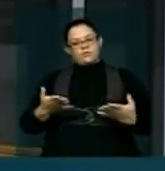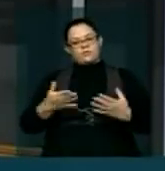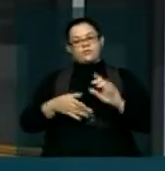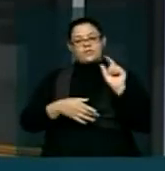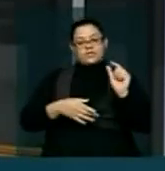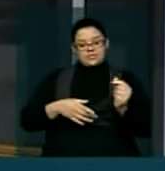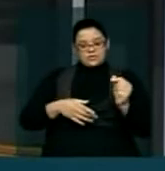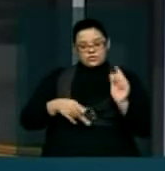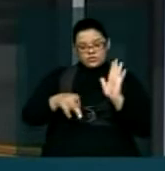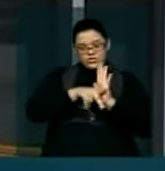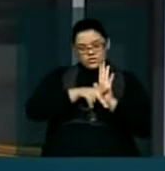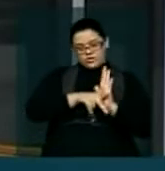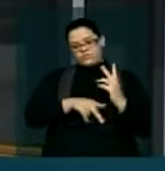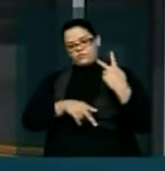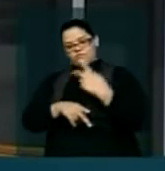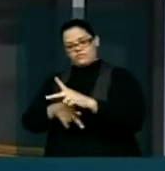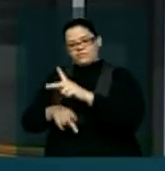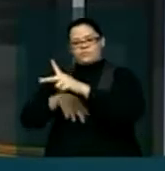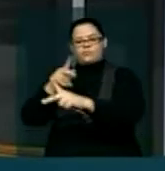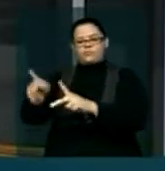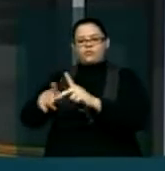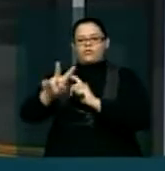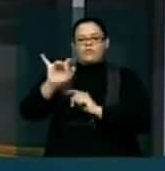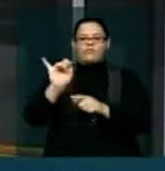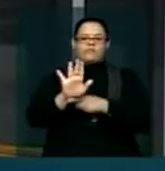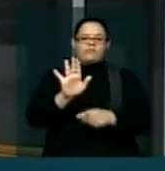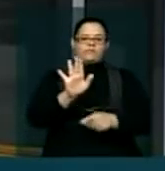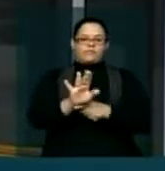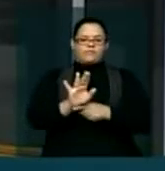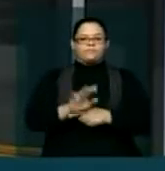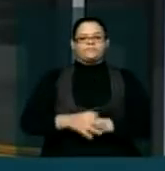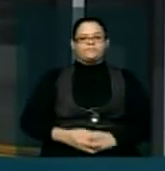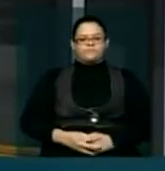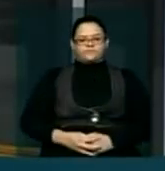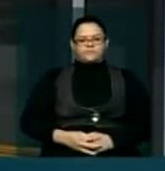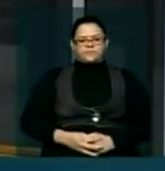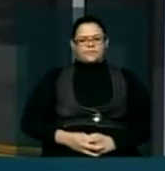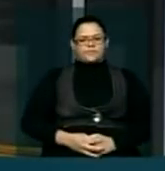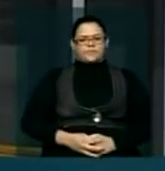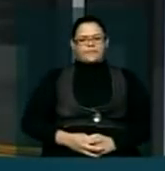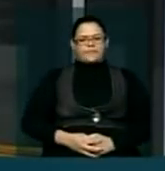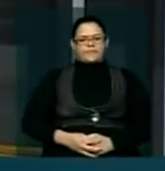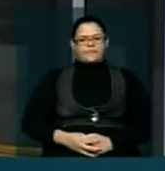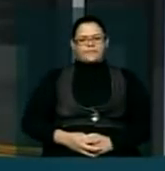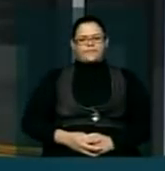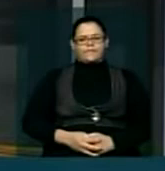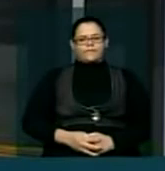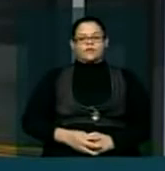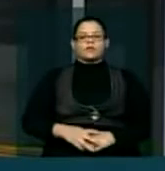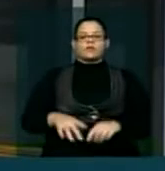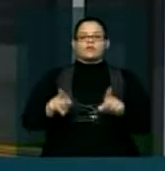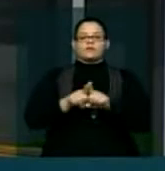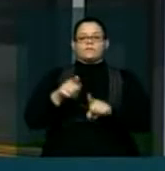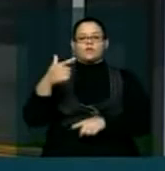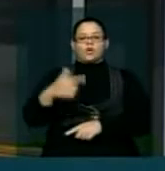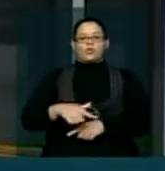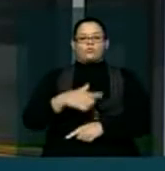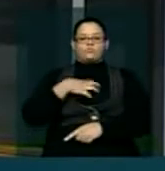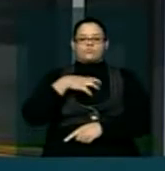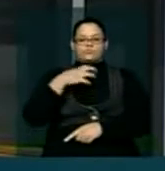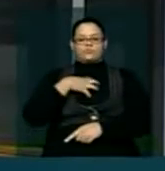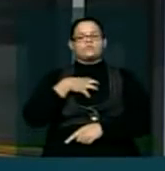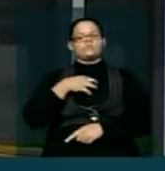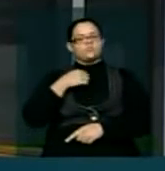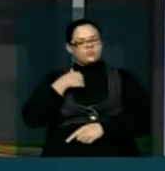sofrida. Há também, Sr. Presidente, uma outra solução de natureza definitiva, pelo menos no que tange a população do nordeste setentrional.